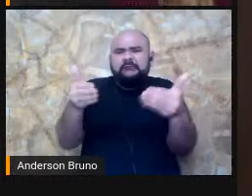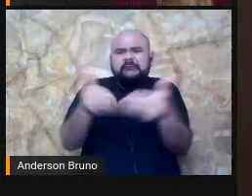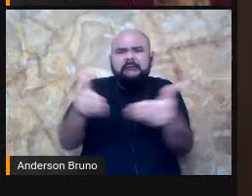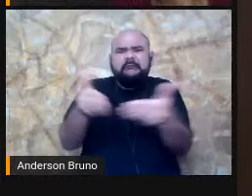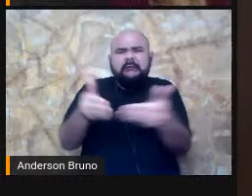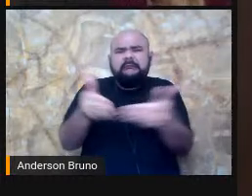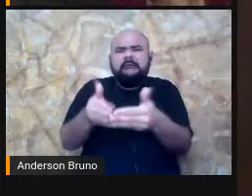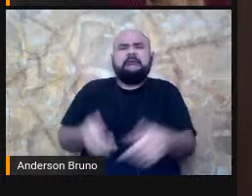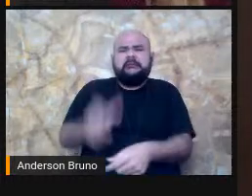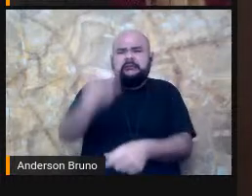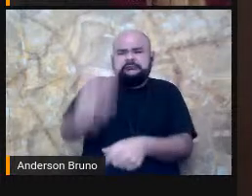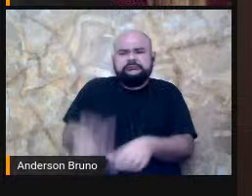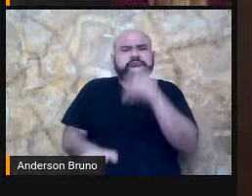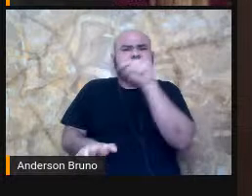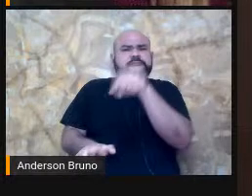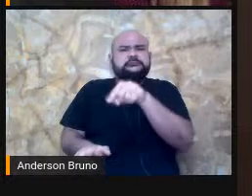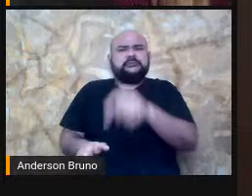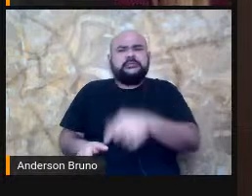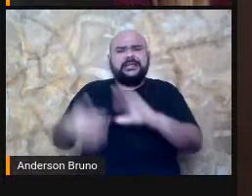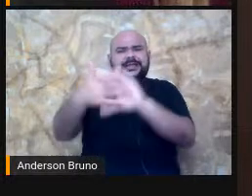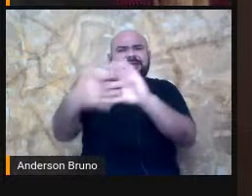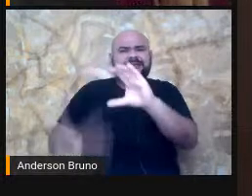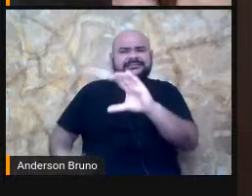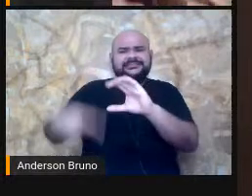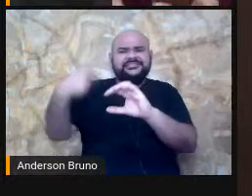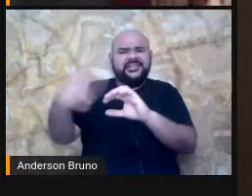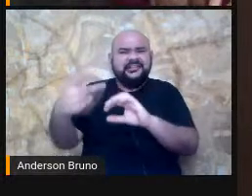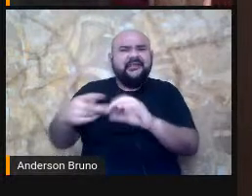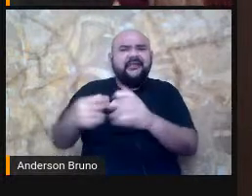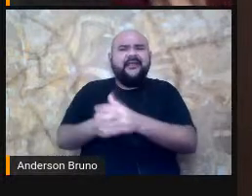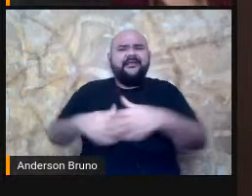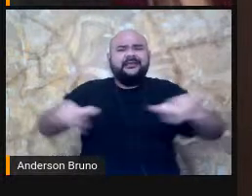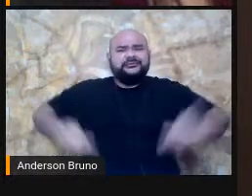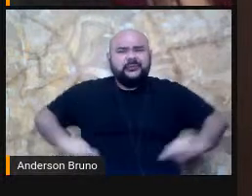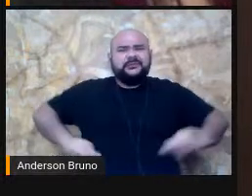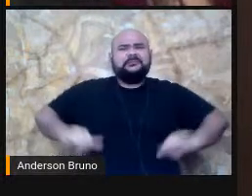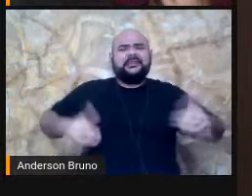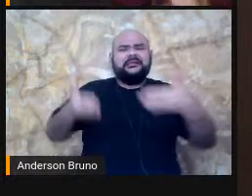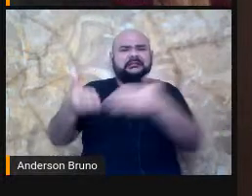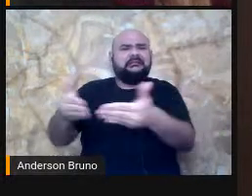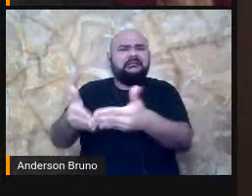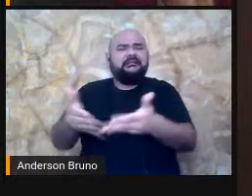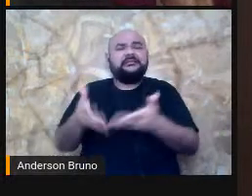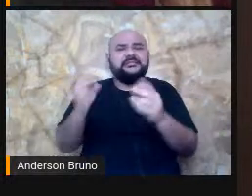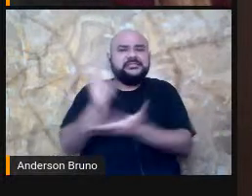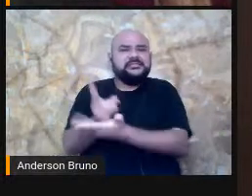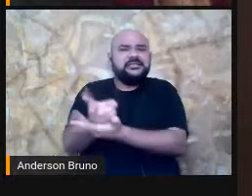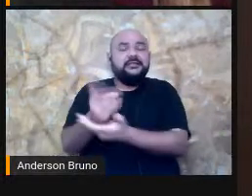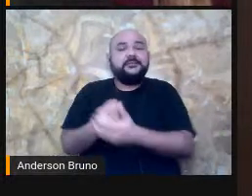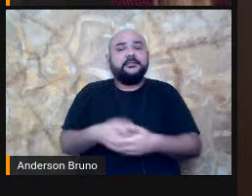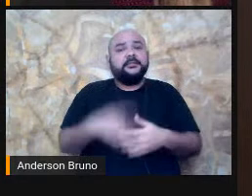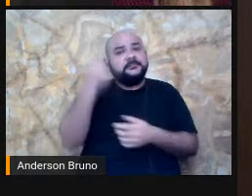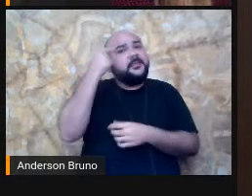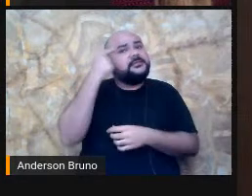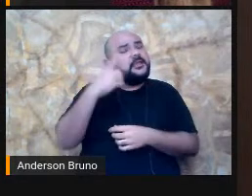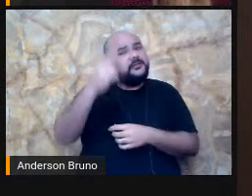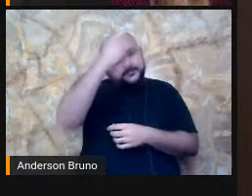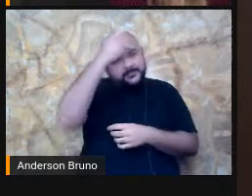pessoal ou de sofrimento, é só nós pensarmos também que, quando pessoas com deficiência